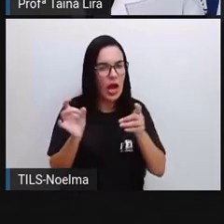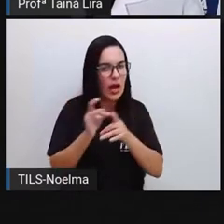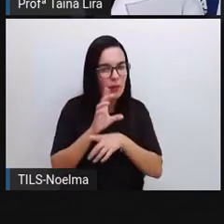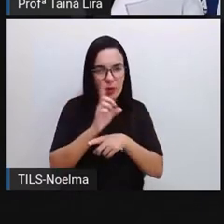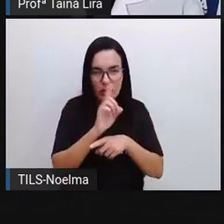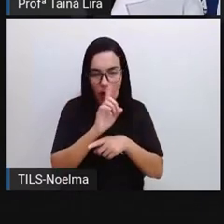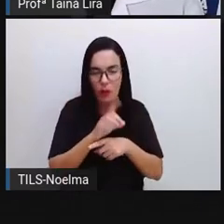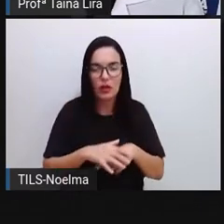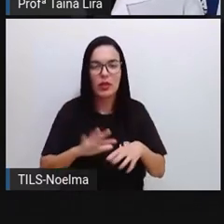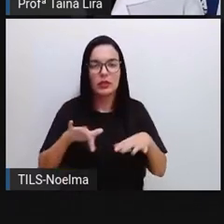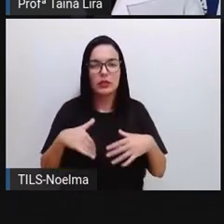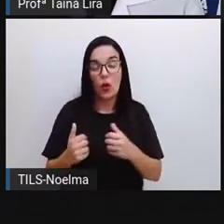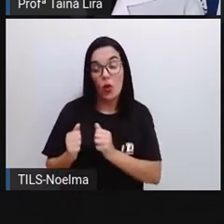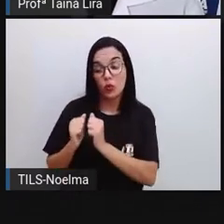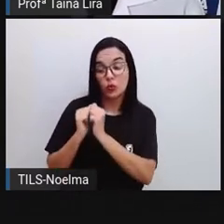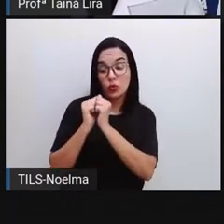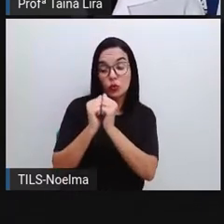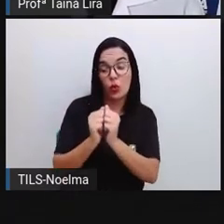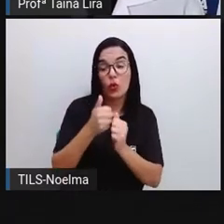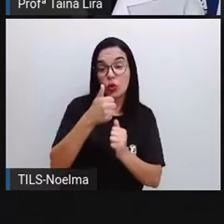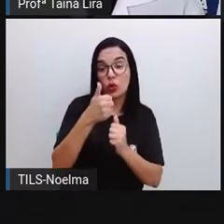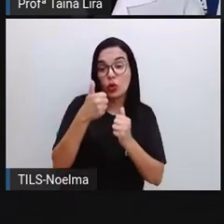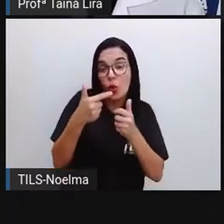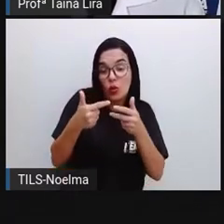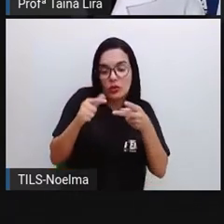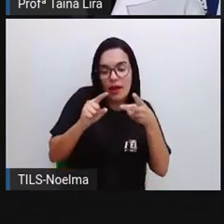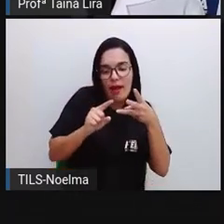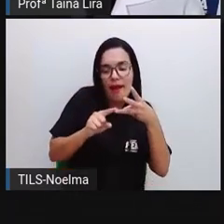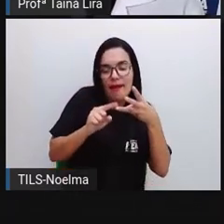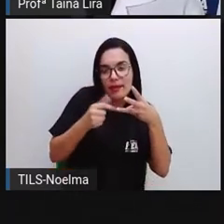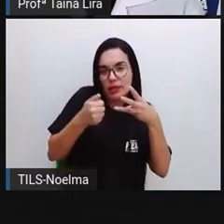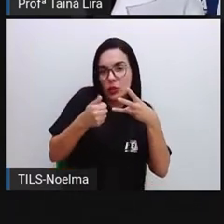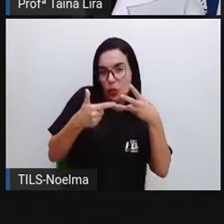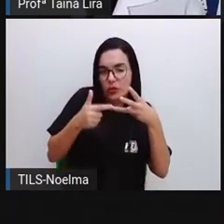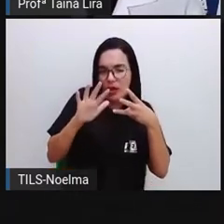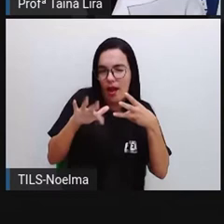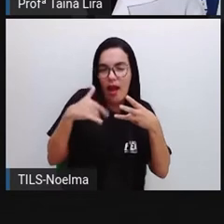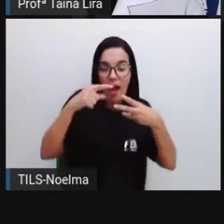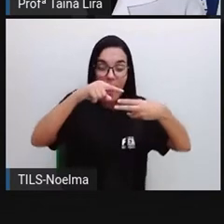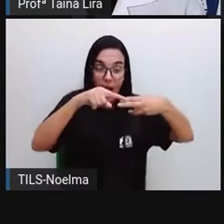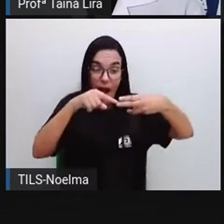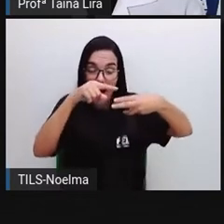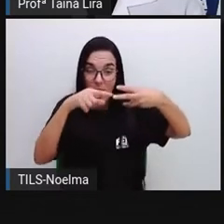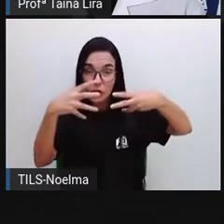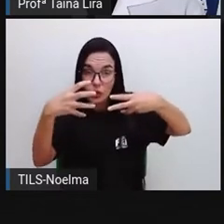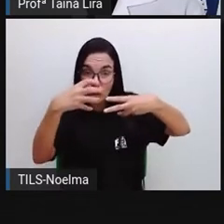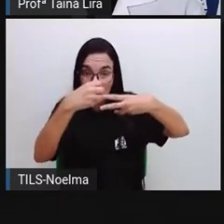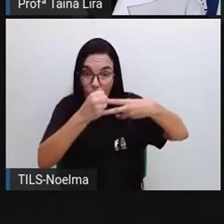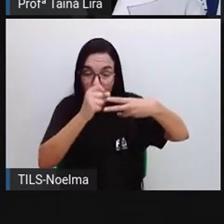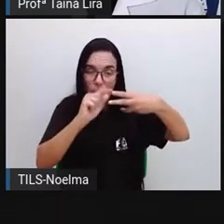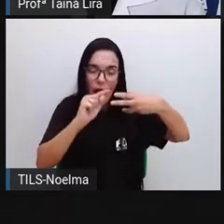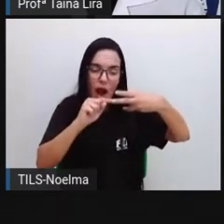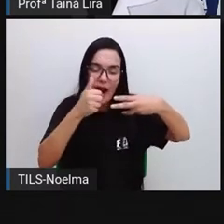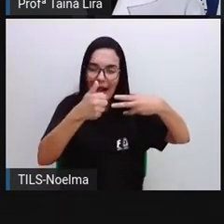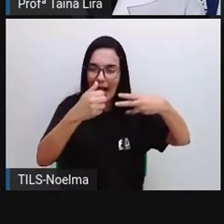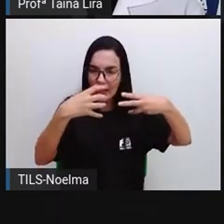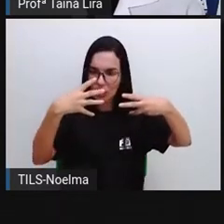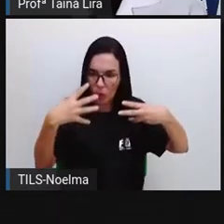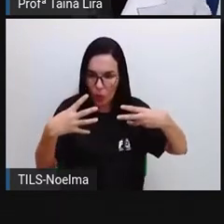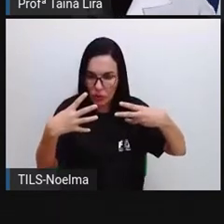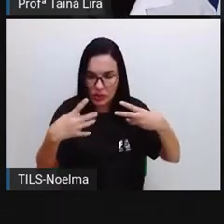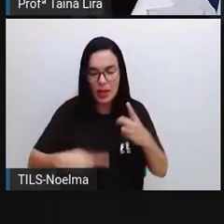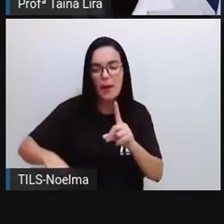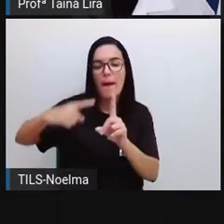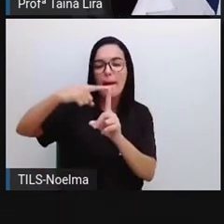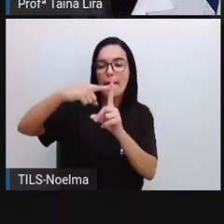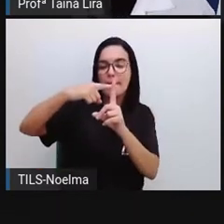a gente ainda não juntou os 12 pães aí de milho, tá? Então, o que foi que a gente fez? A gente pegou os 14 pães que